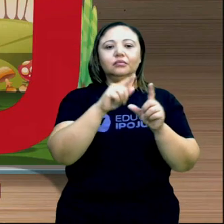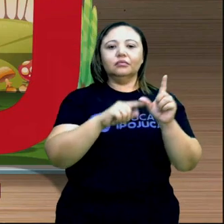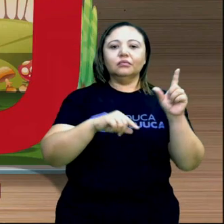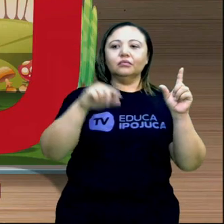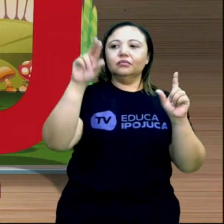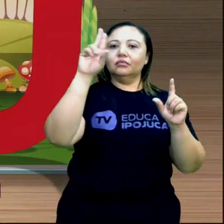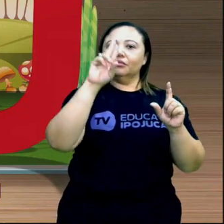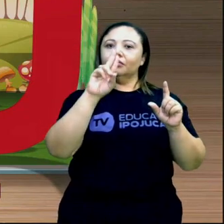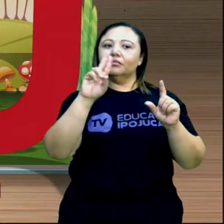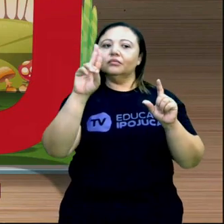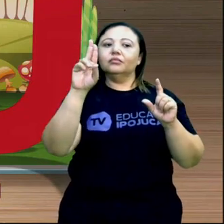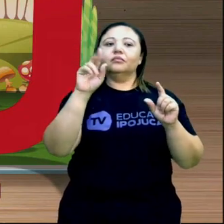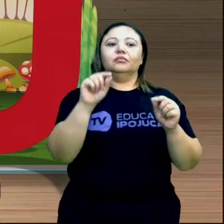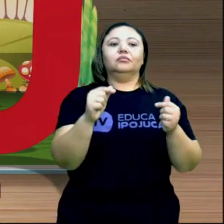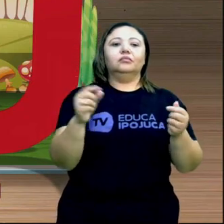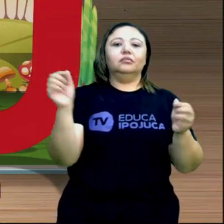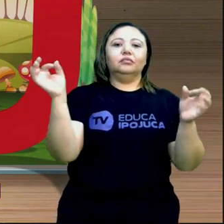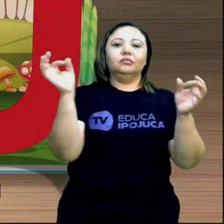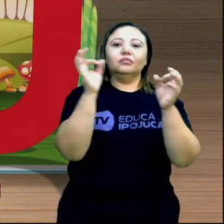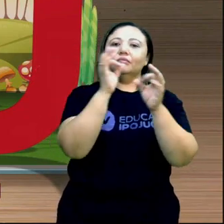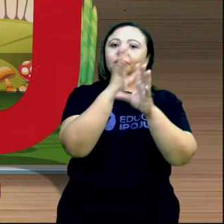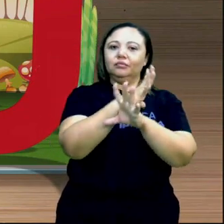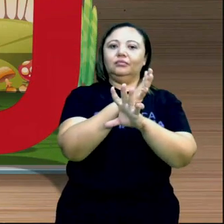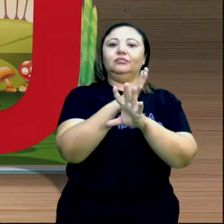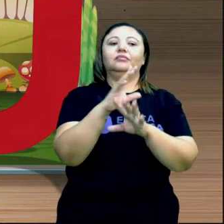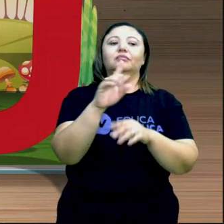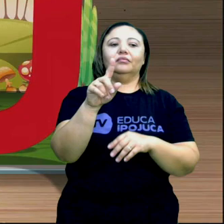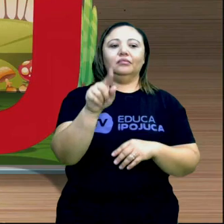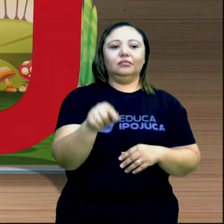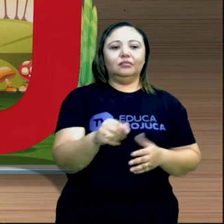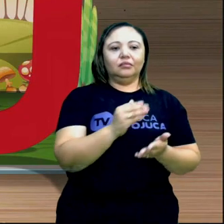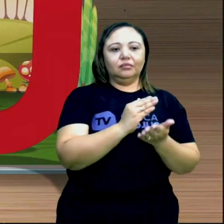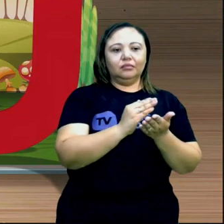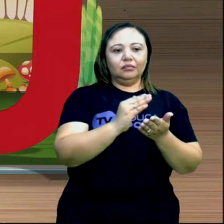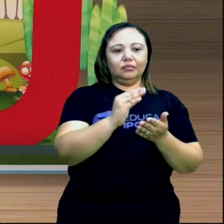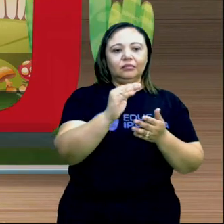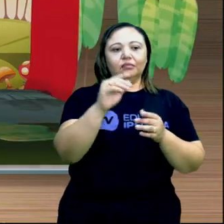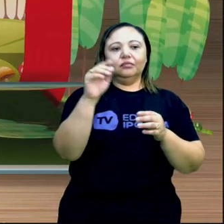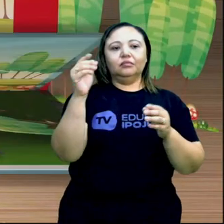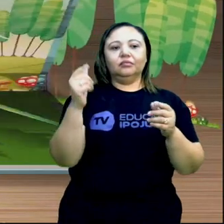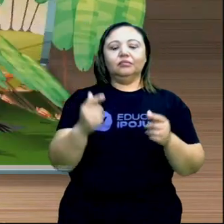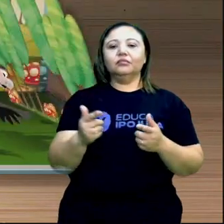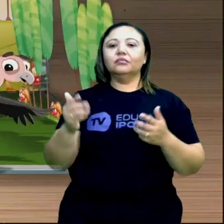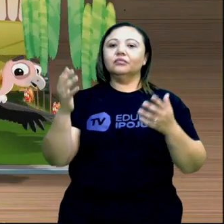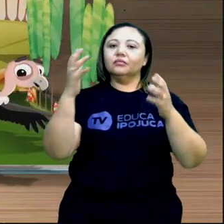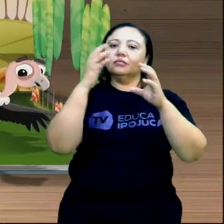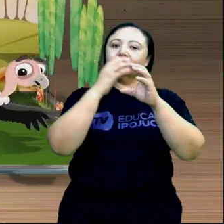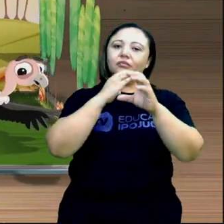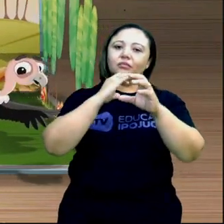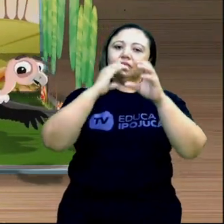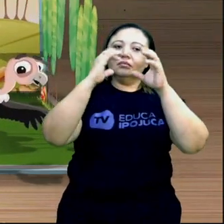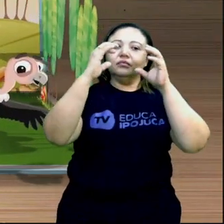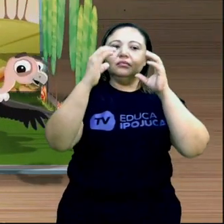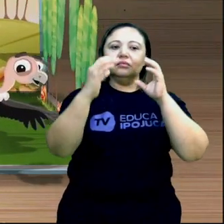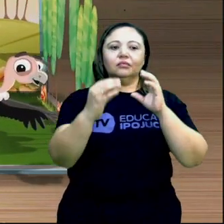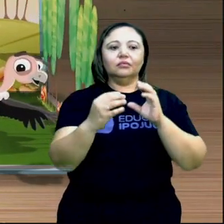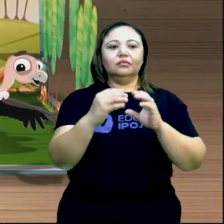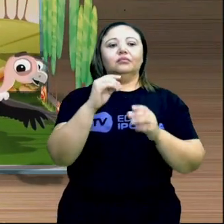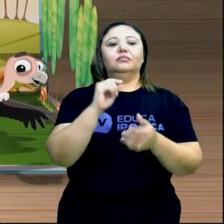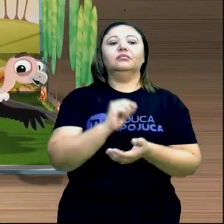U já está prutinha. E com ela vamos juntar.